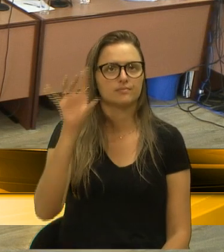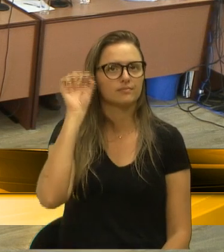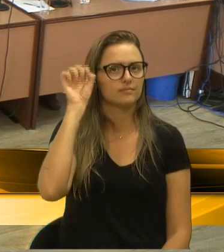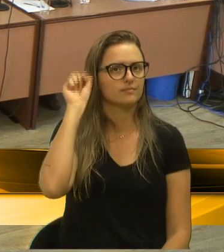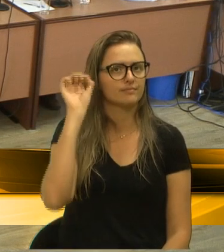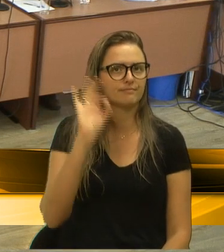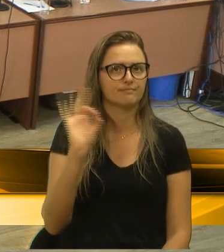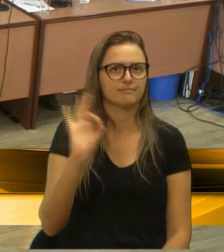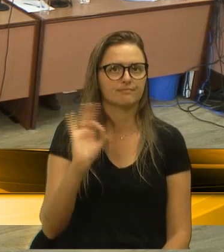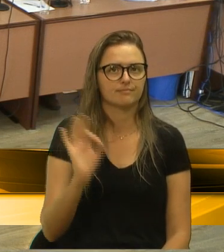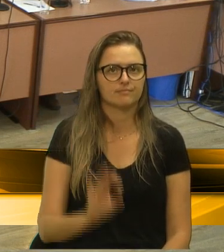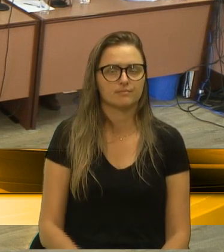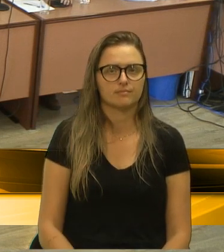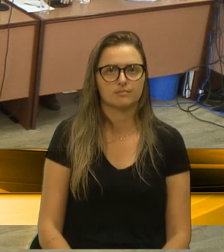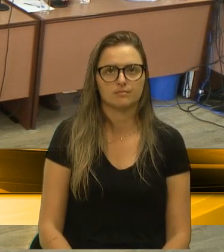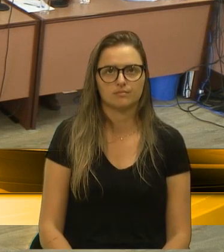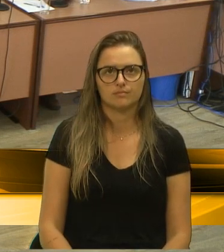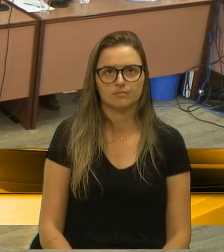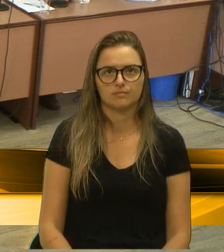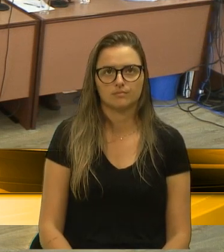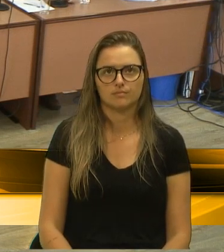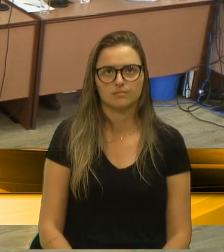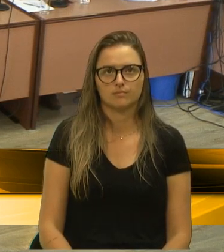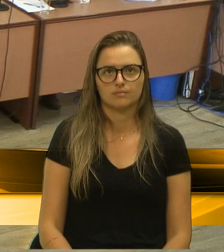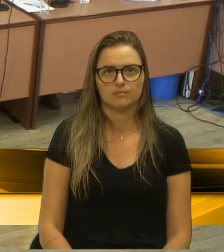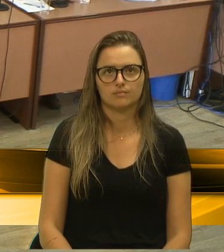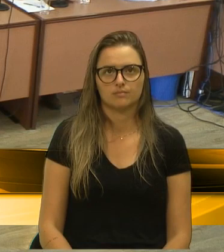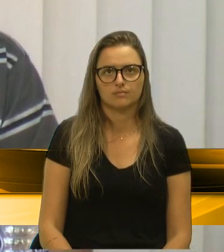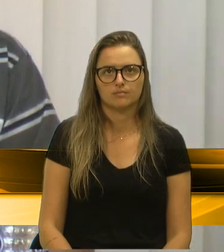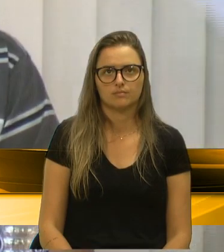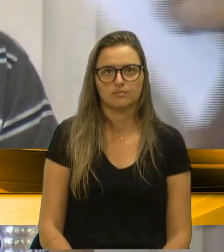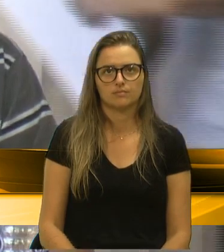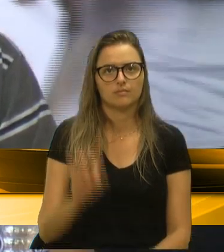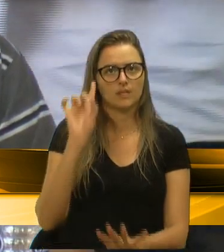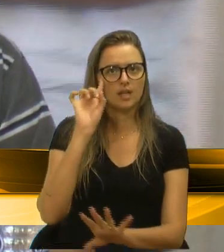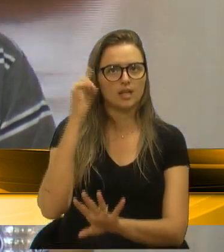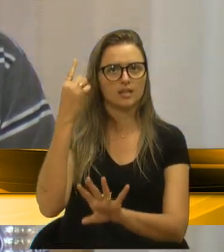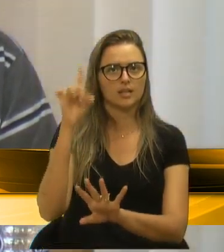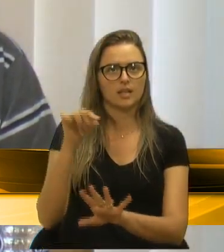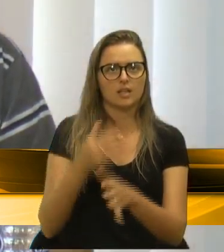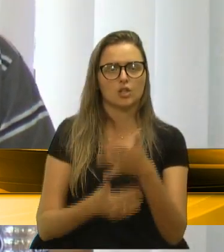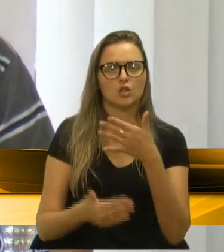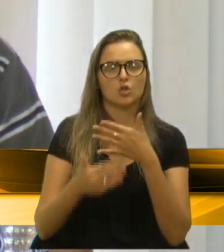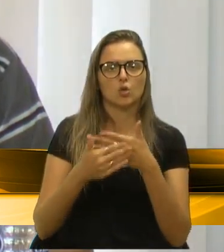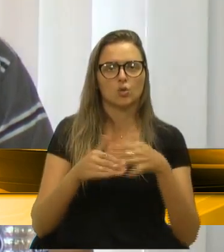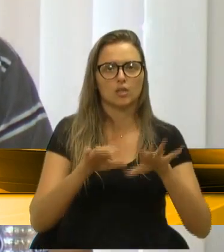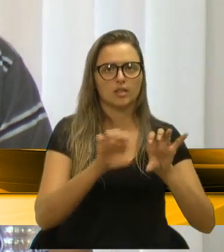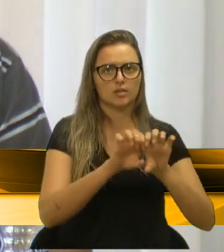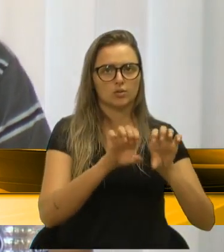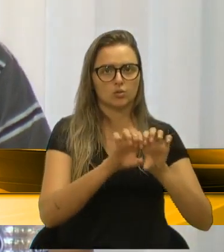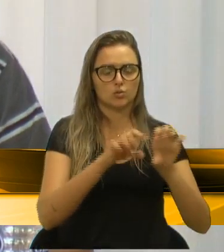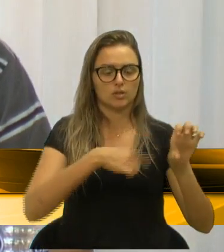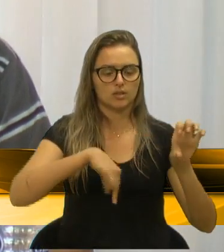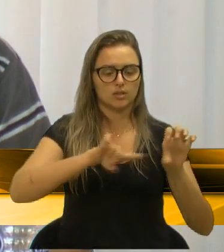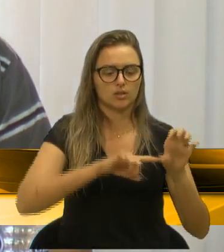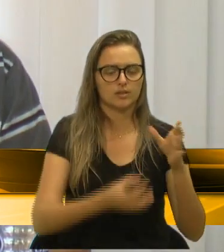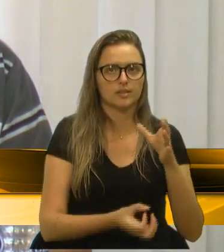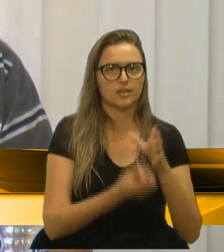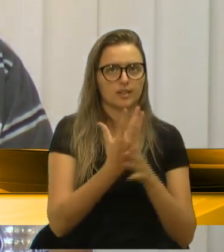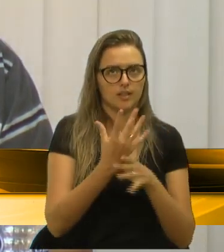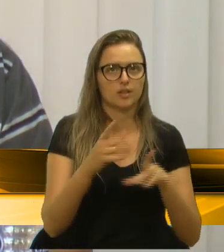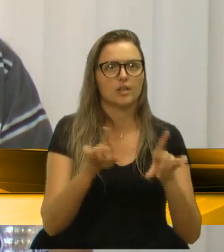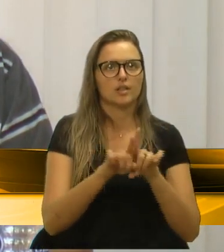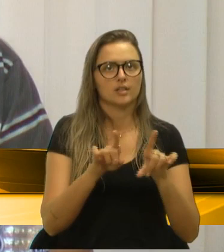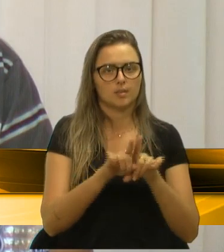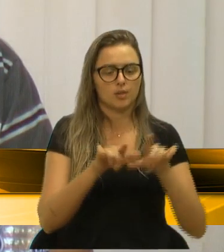A ideia é que toda essa estrutura que a gente está criando, inclusive os